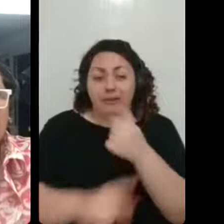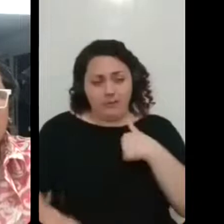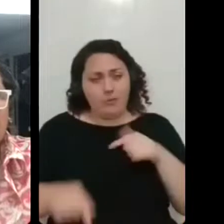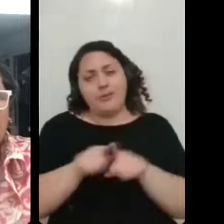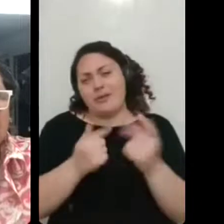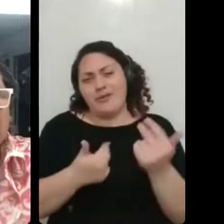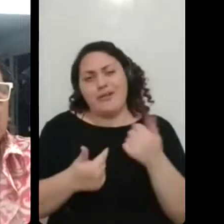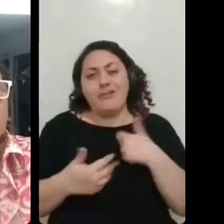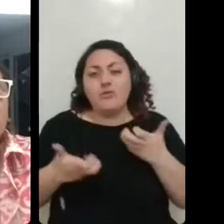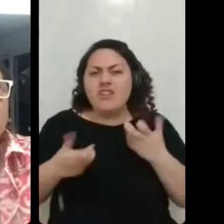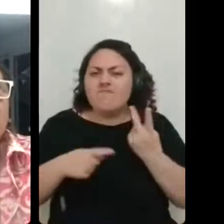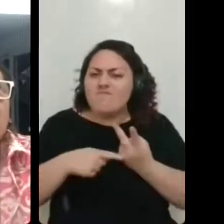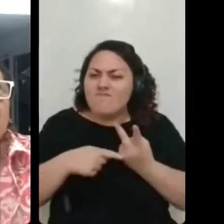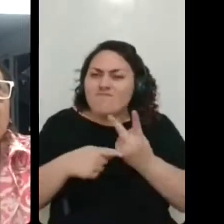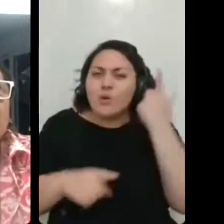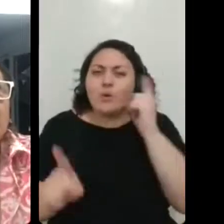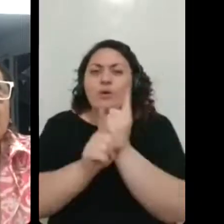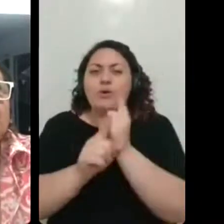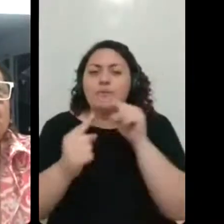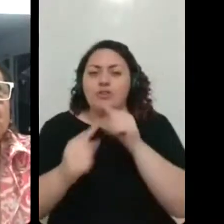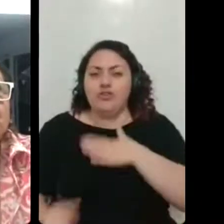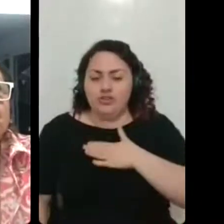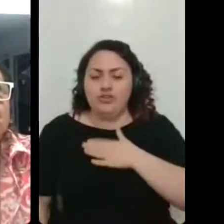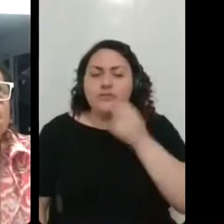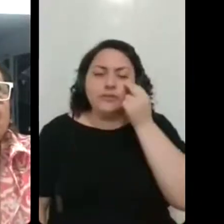é fundamental. E